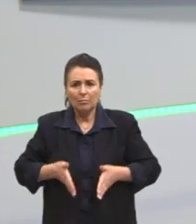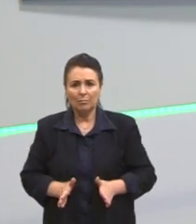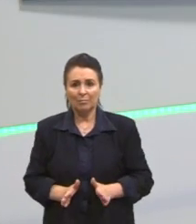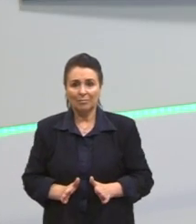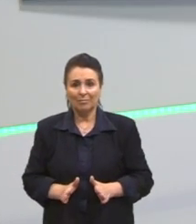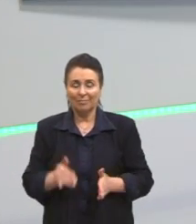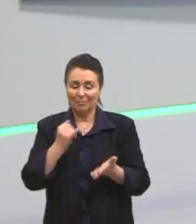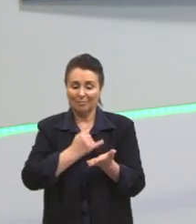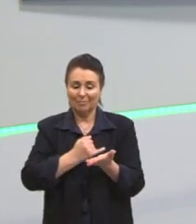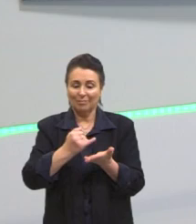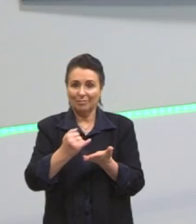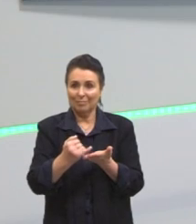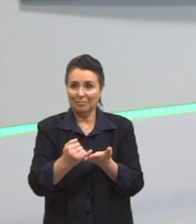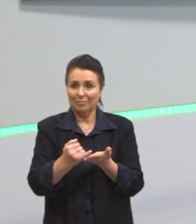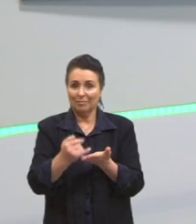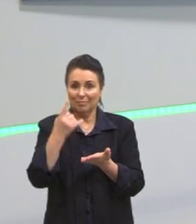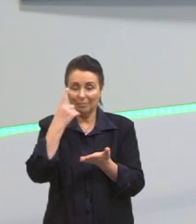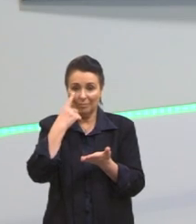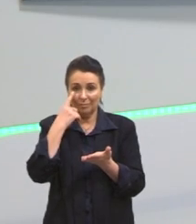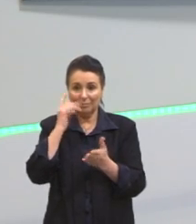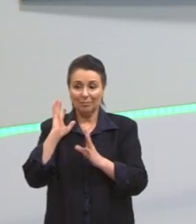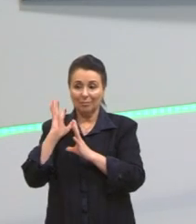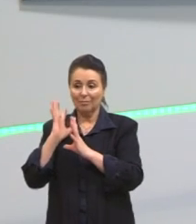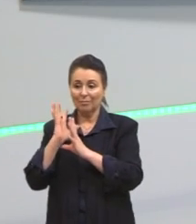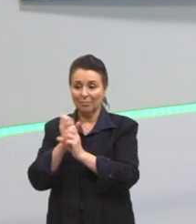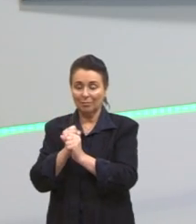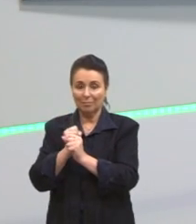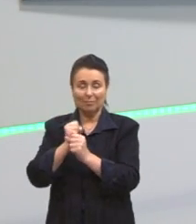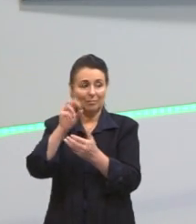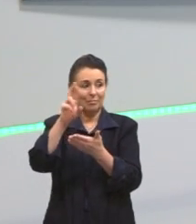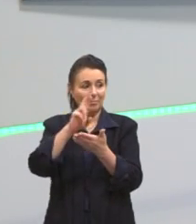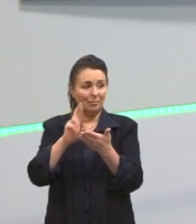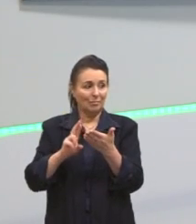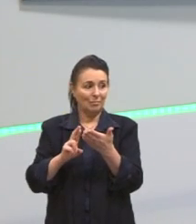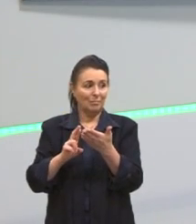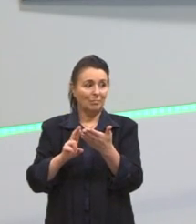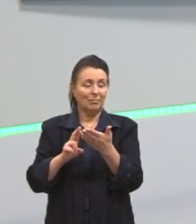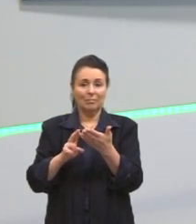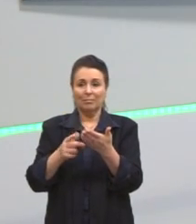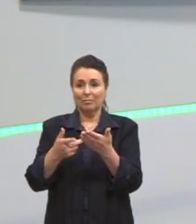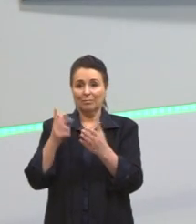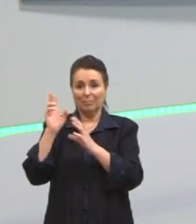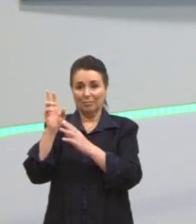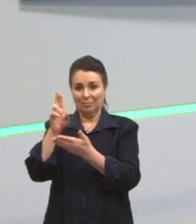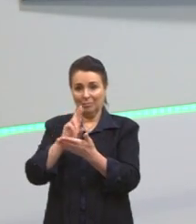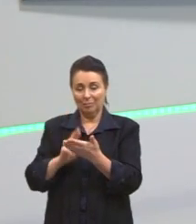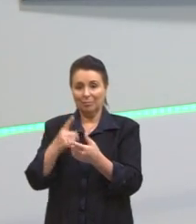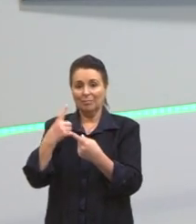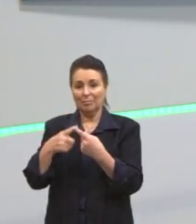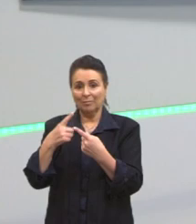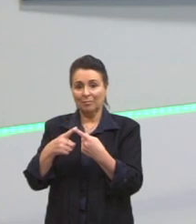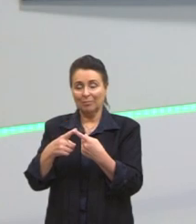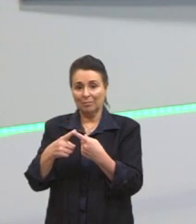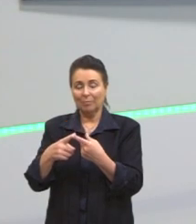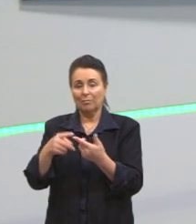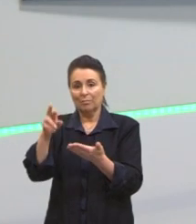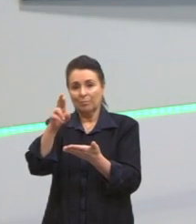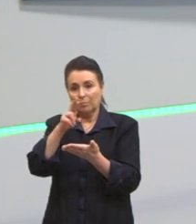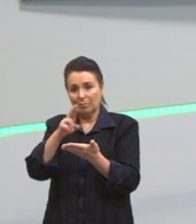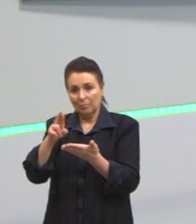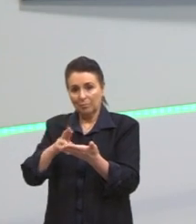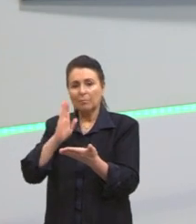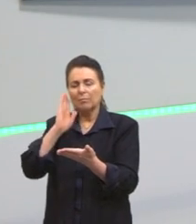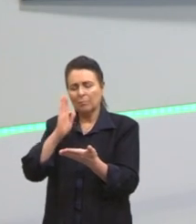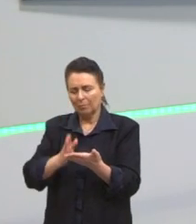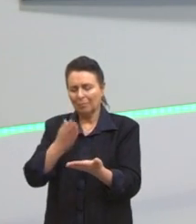introdução. Agora, nós vamos olhar a conclusão dessa mesma redação. Não vamos olhar a redação inteira, porque essa, inclusive, é uma redação que nós já